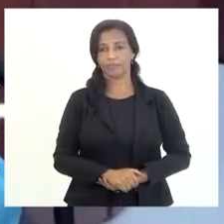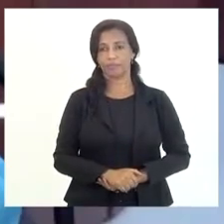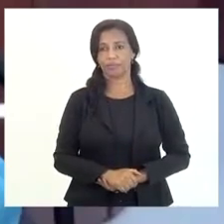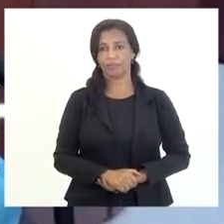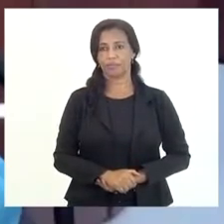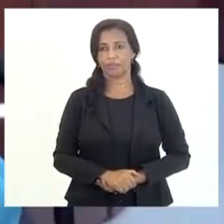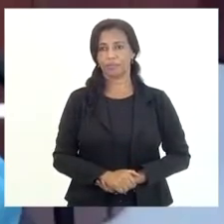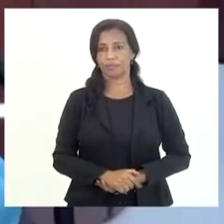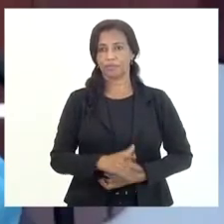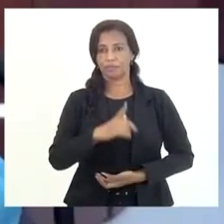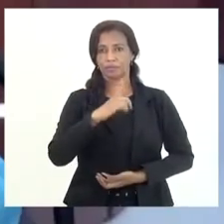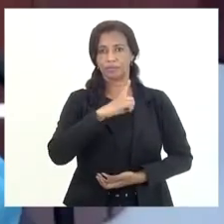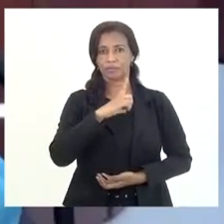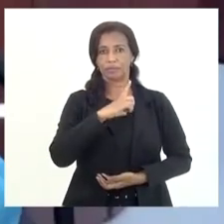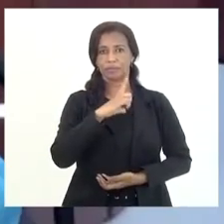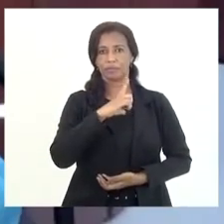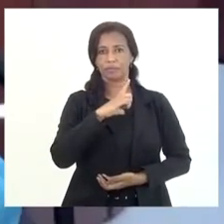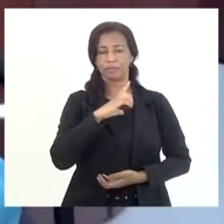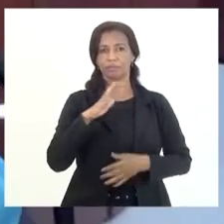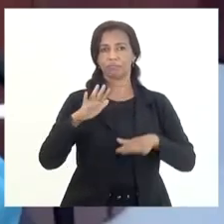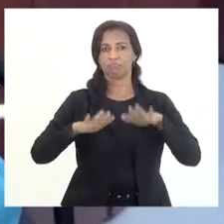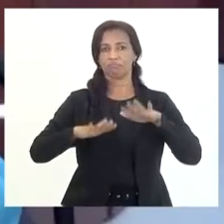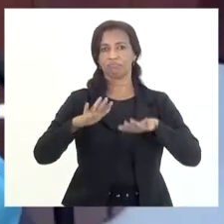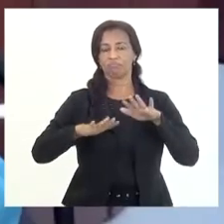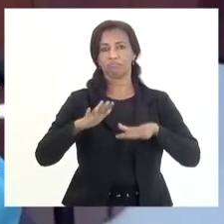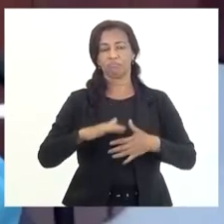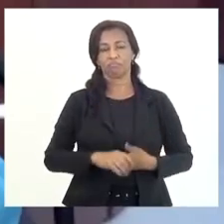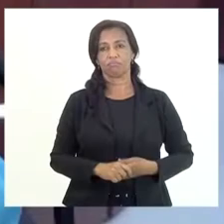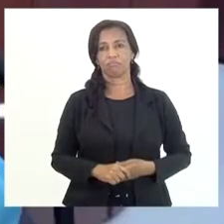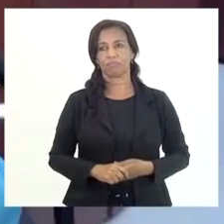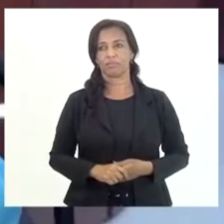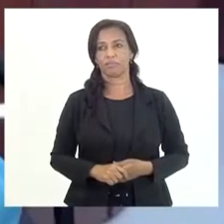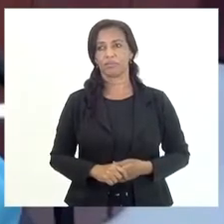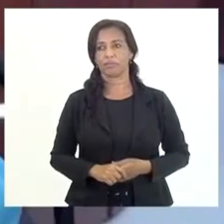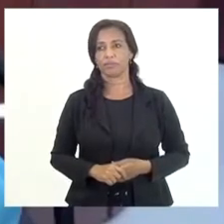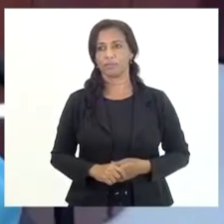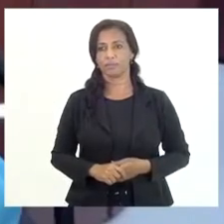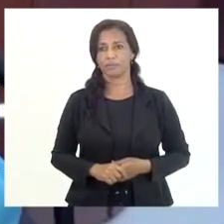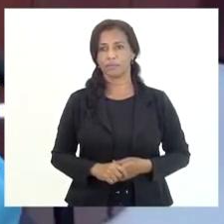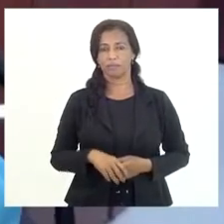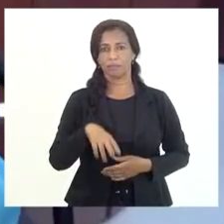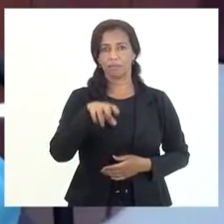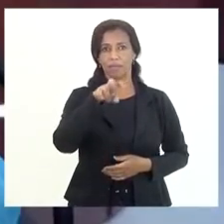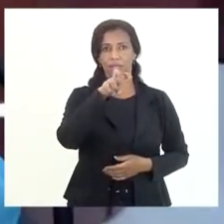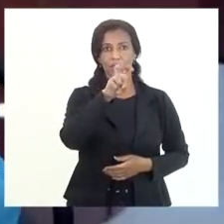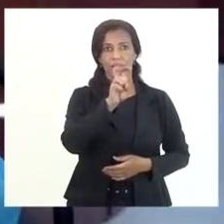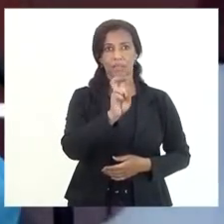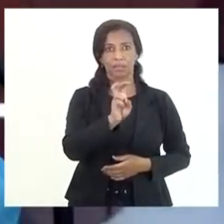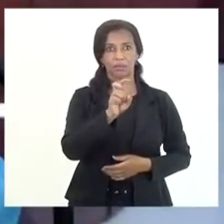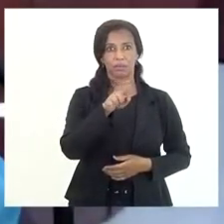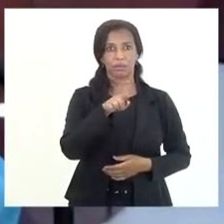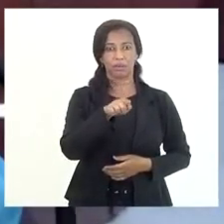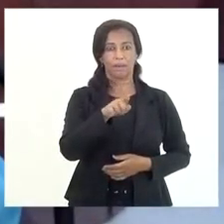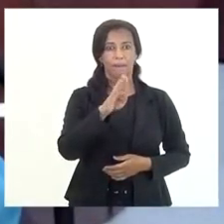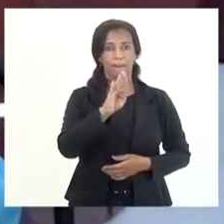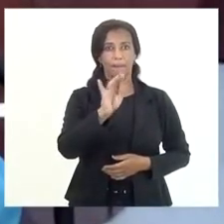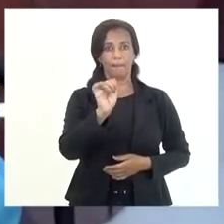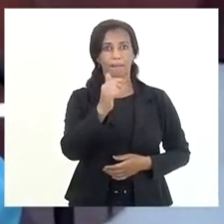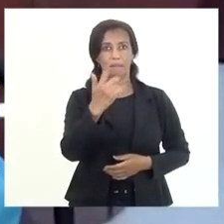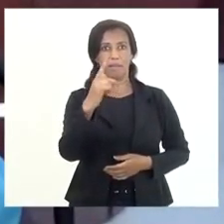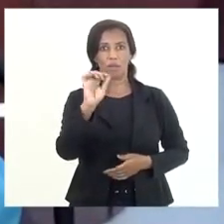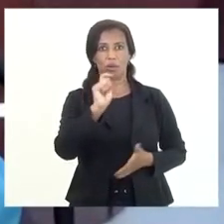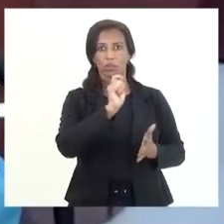a gente tem algo em torno de 5 bilhões de inscrição,